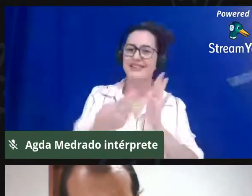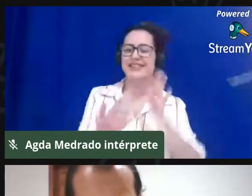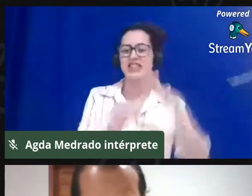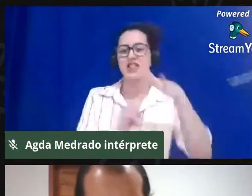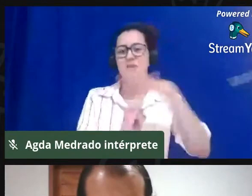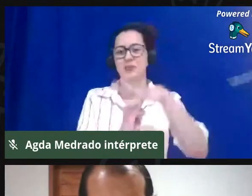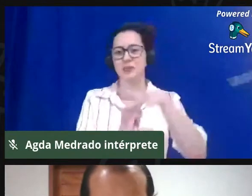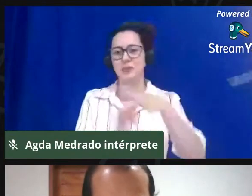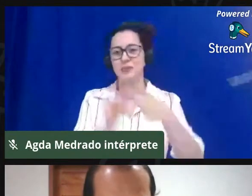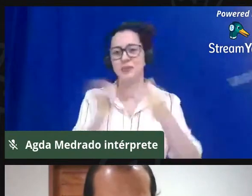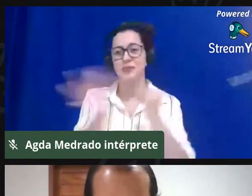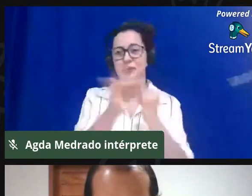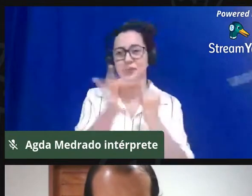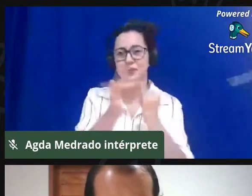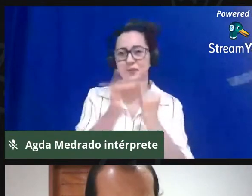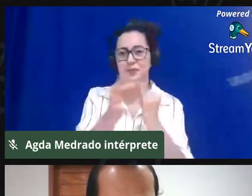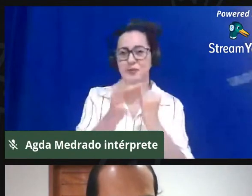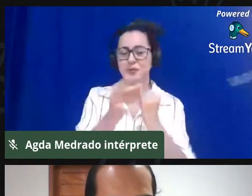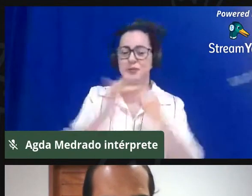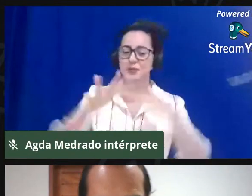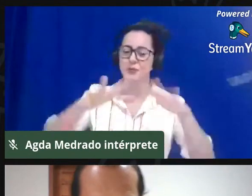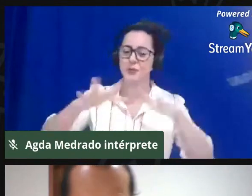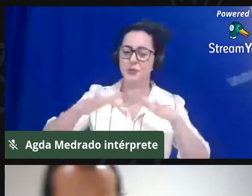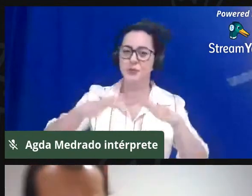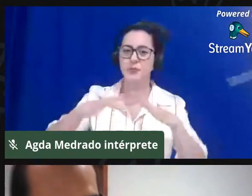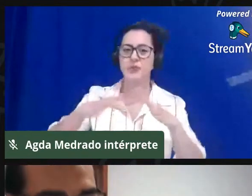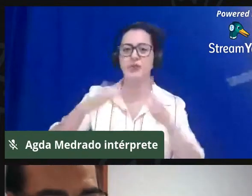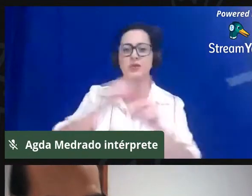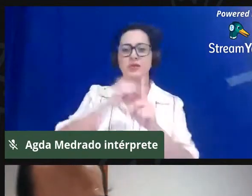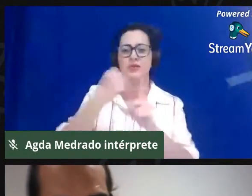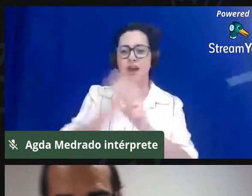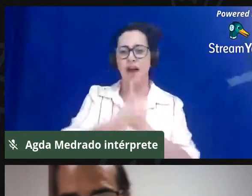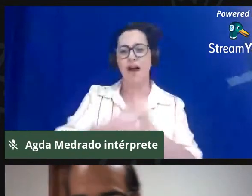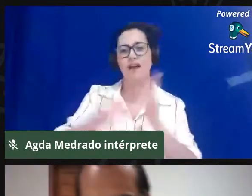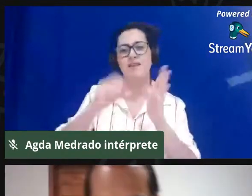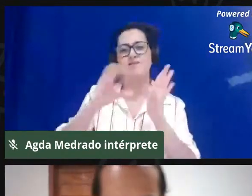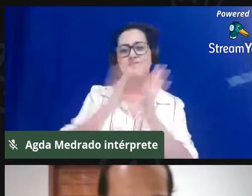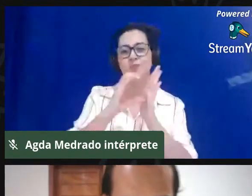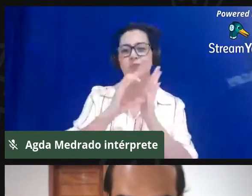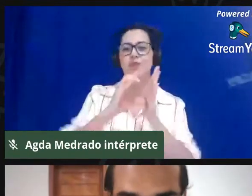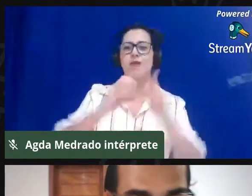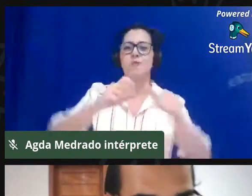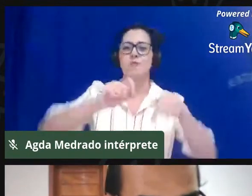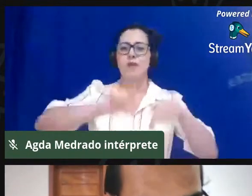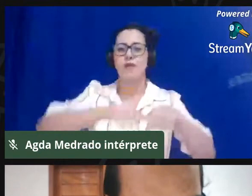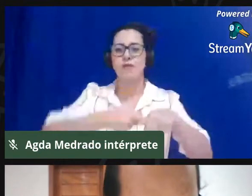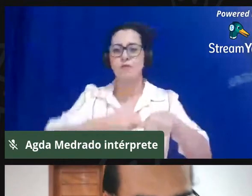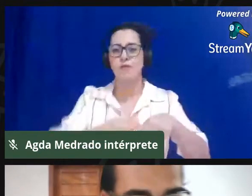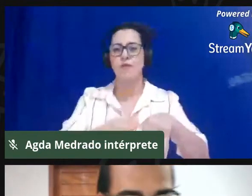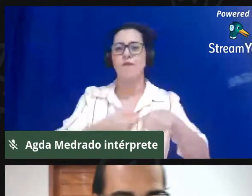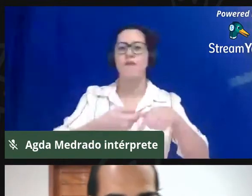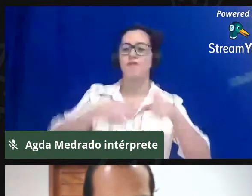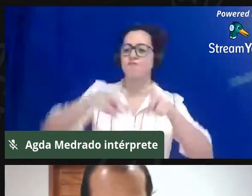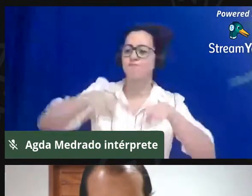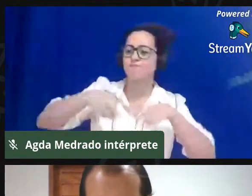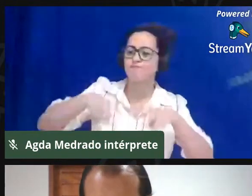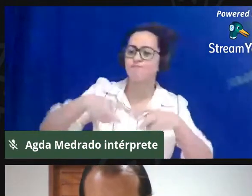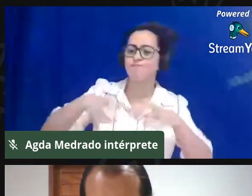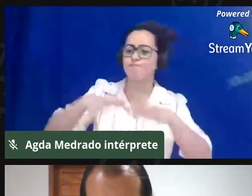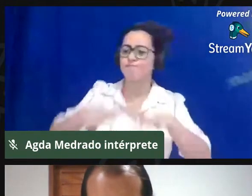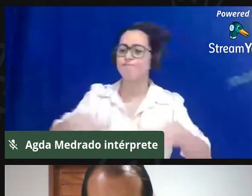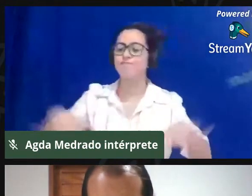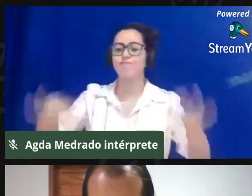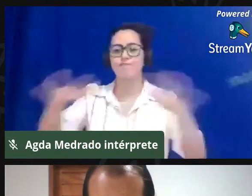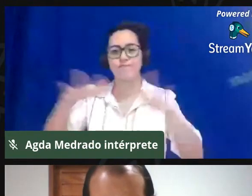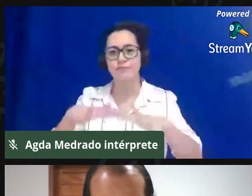trazer os movimentos sociais, as comunidades quilombolas, as comunidades de fundo de pasto, nos assentamentos rurais do